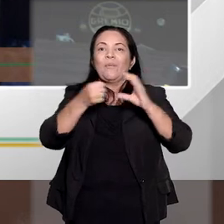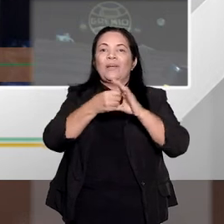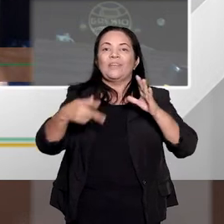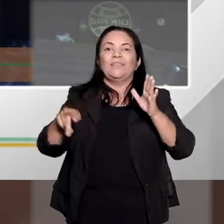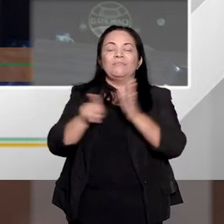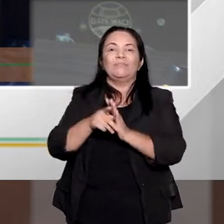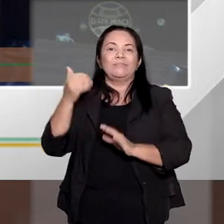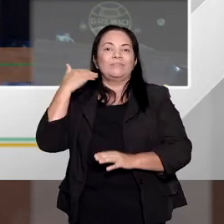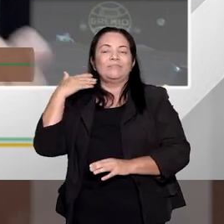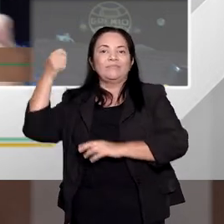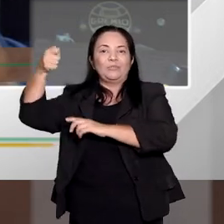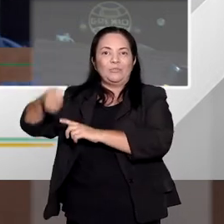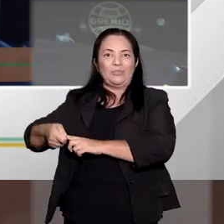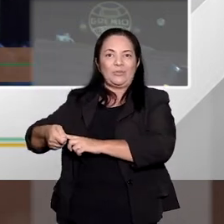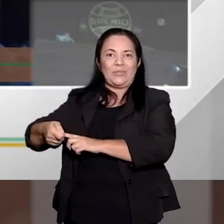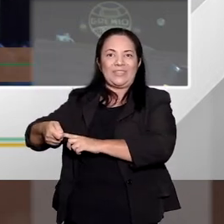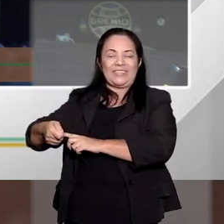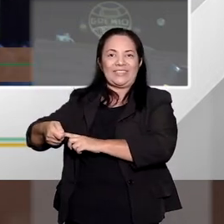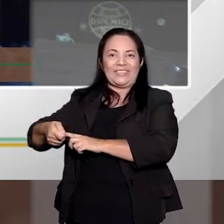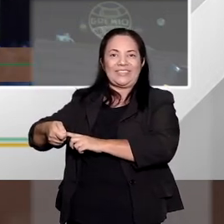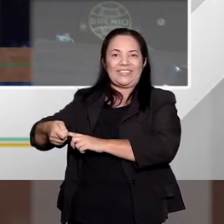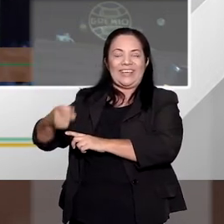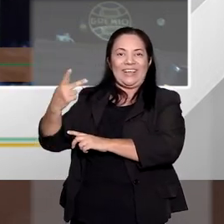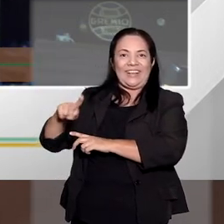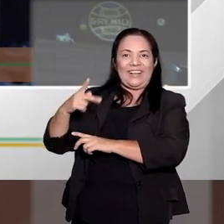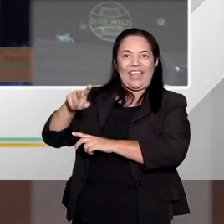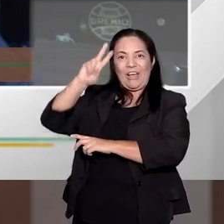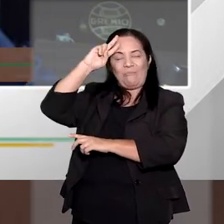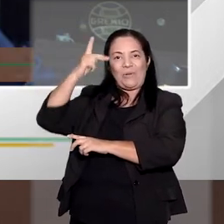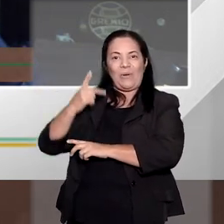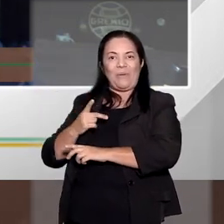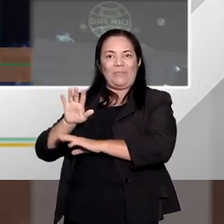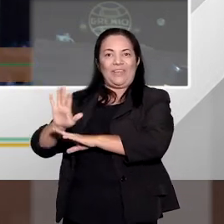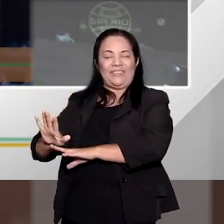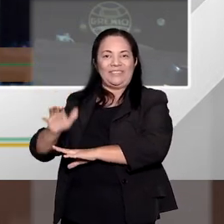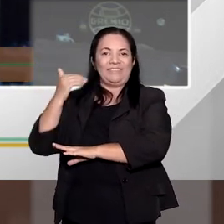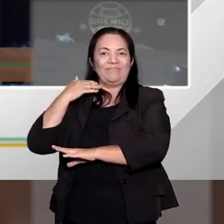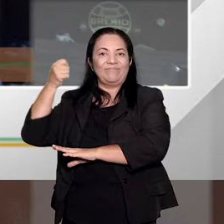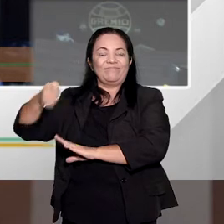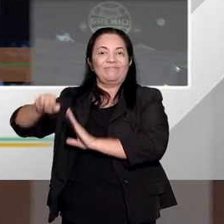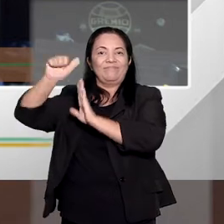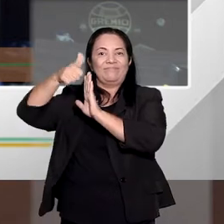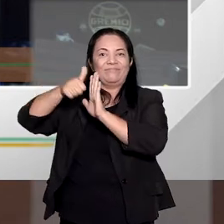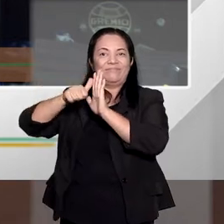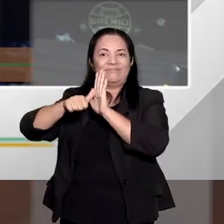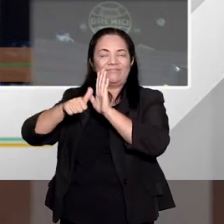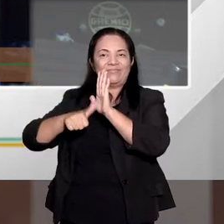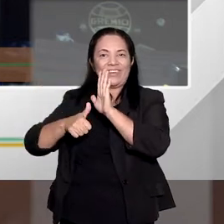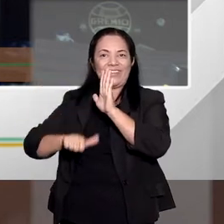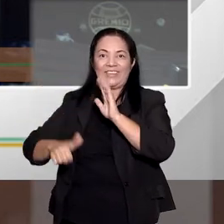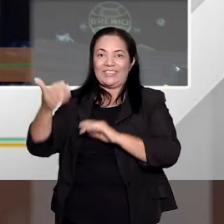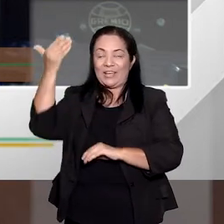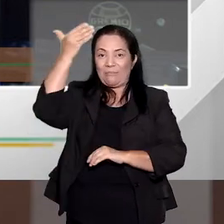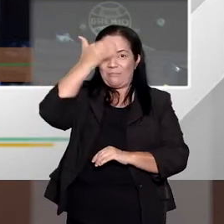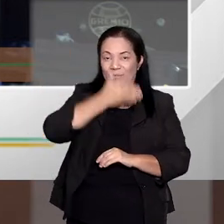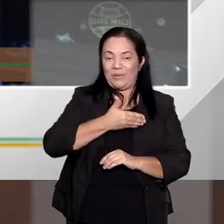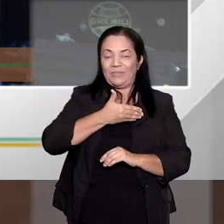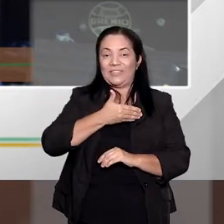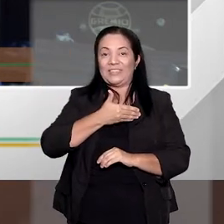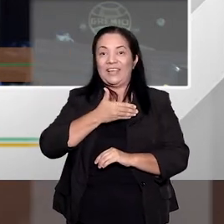O juiz é que por uma convicção pessoal, analisando as circunstâncias judiciais, ele vai